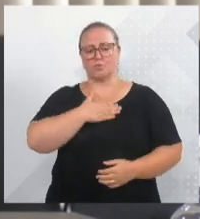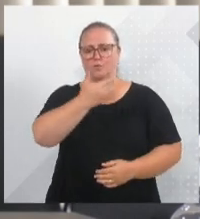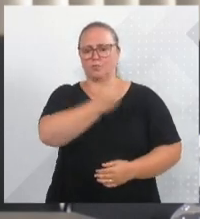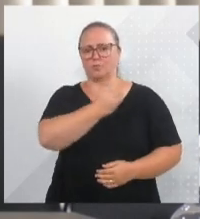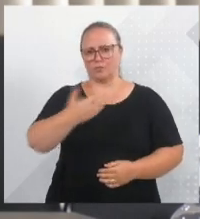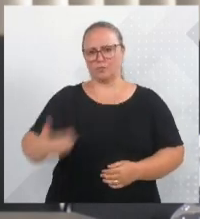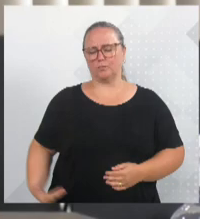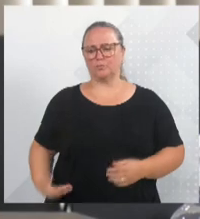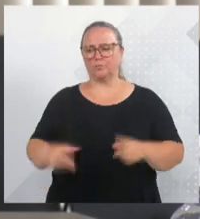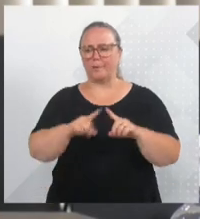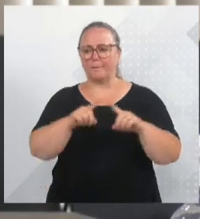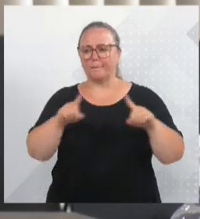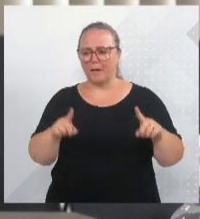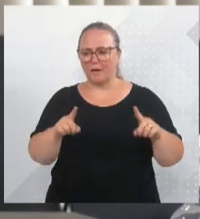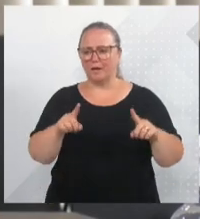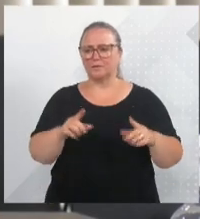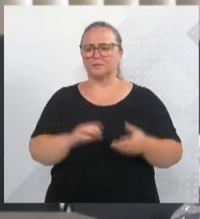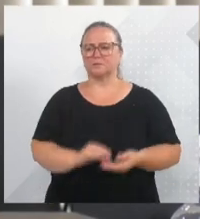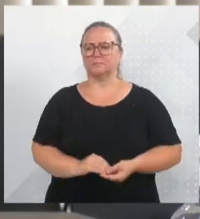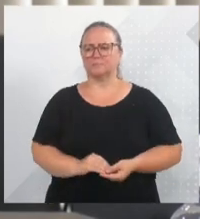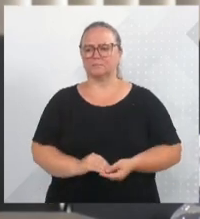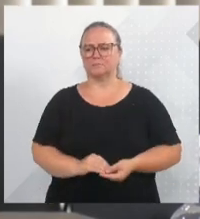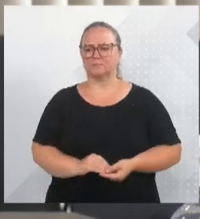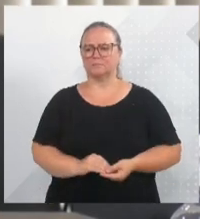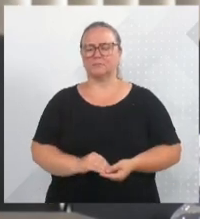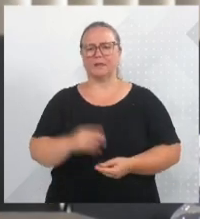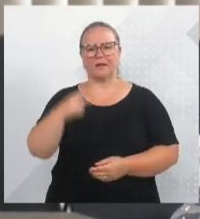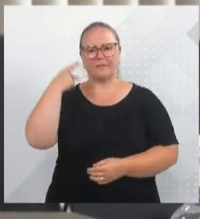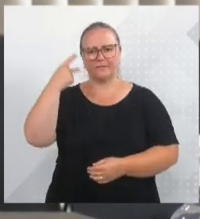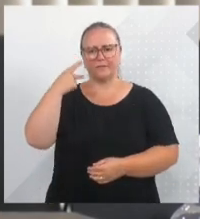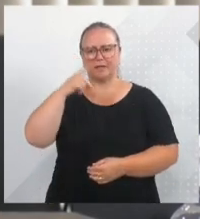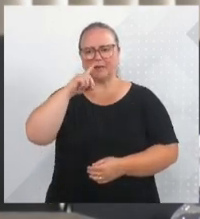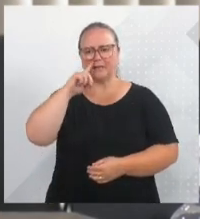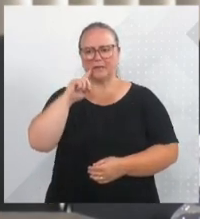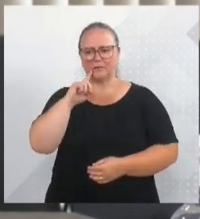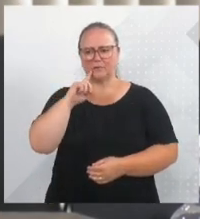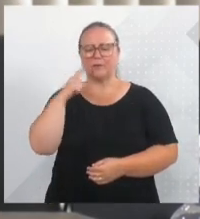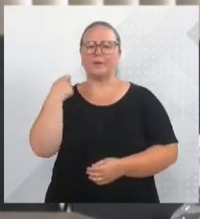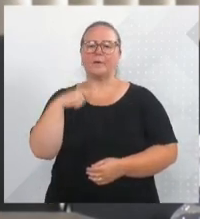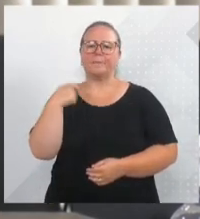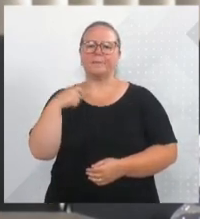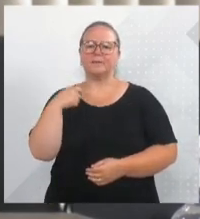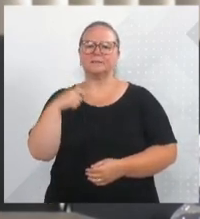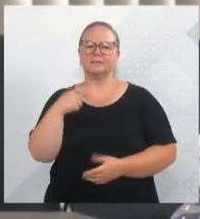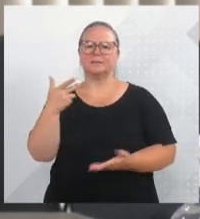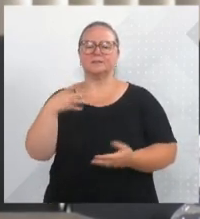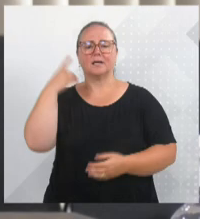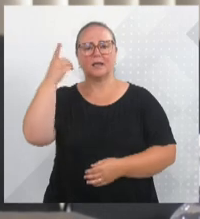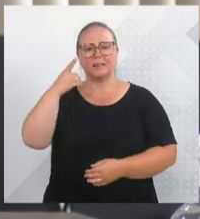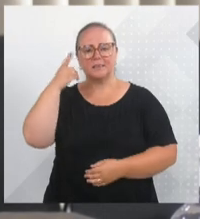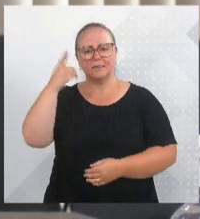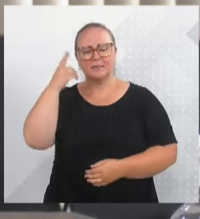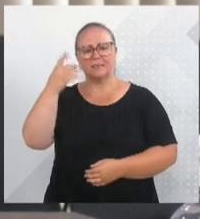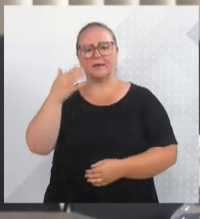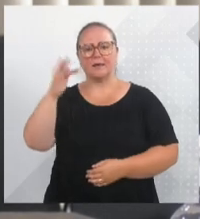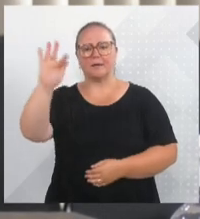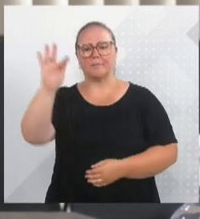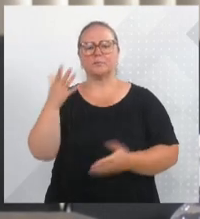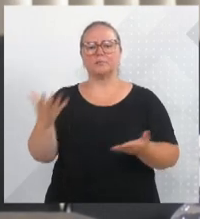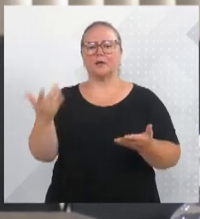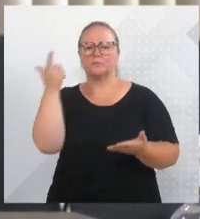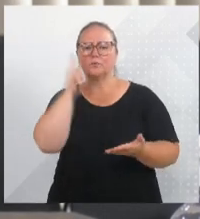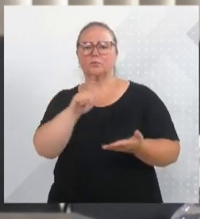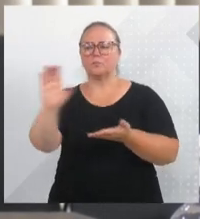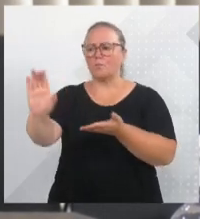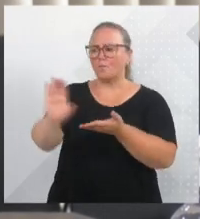Sugiro que o vereador que me antecedeu, tente buscar com o deputado federal dele algum dinheiro para fazer alguma obra nessa